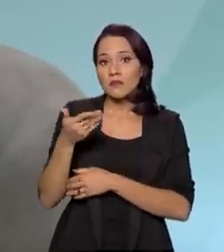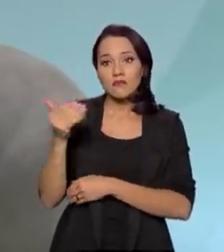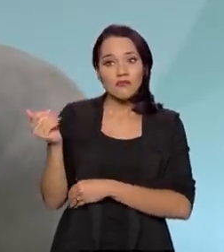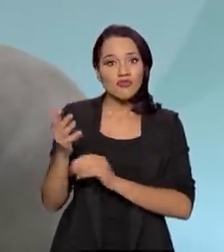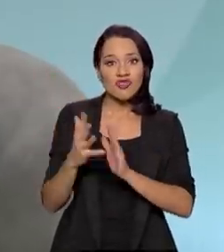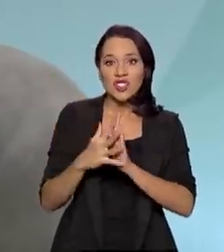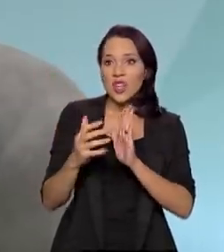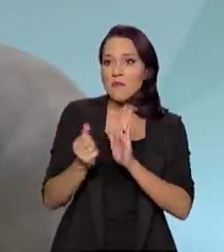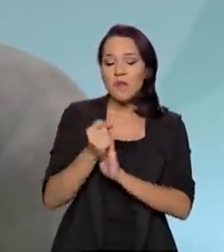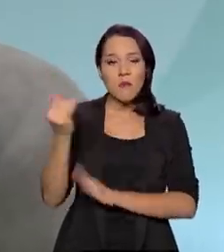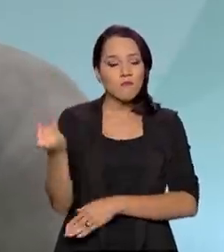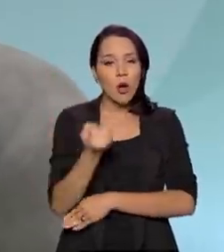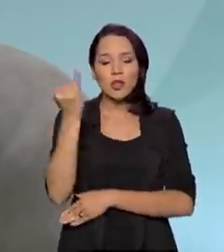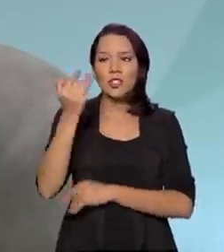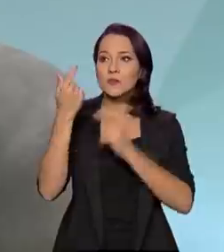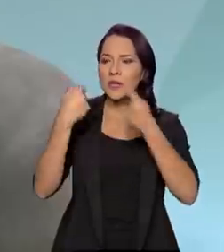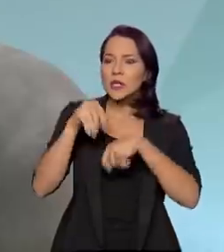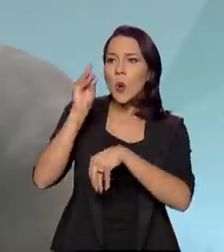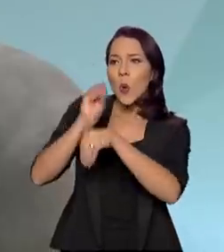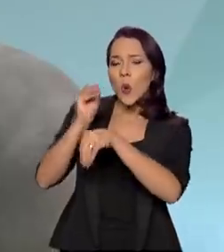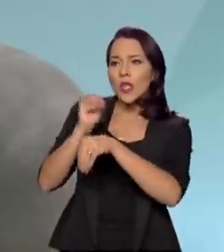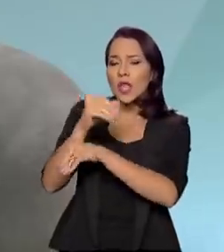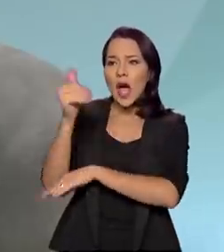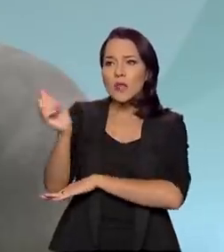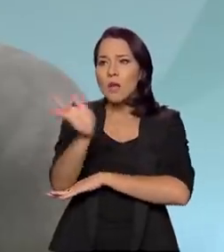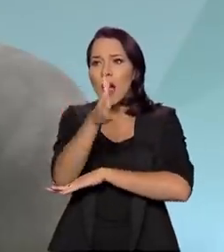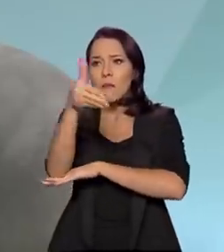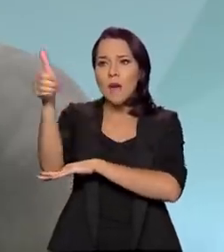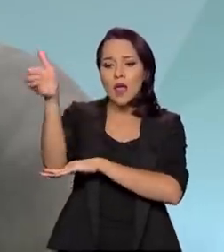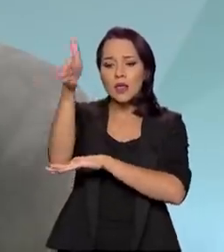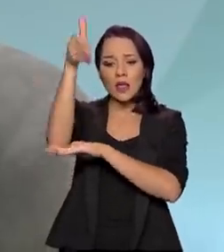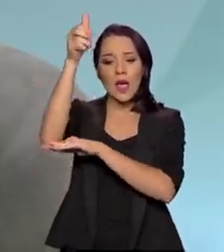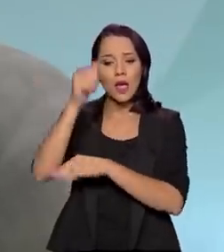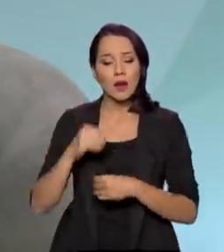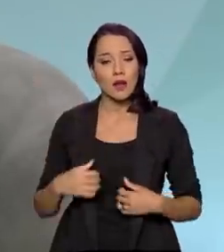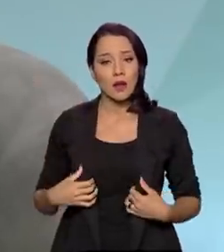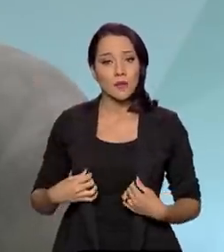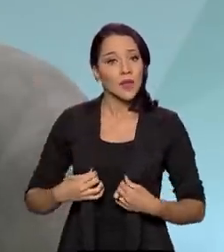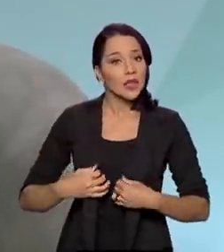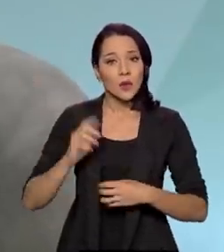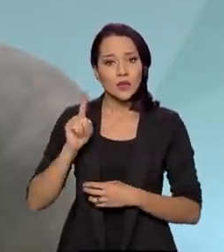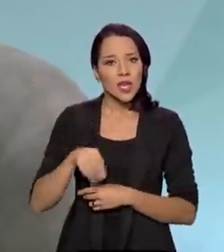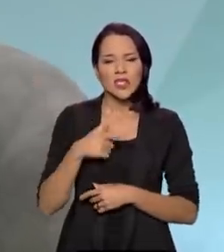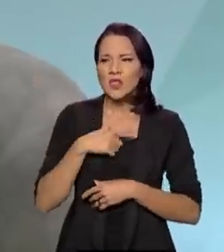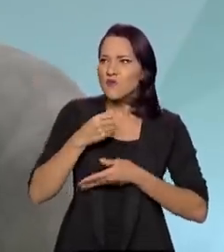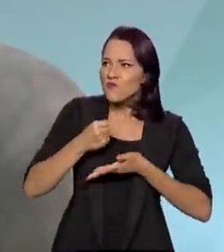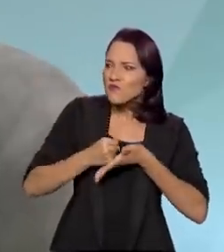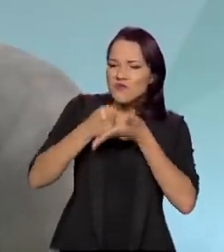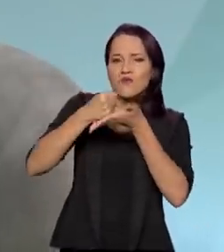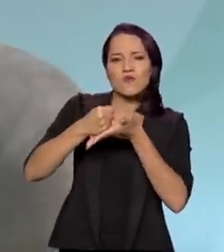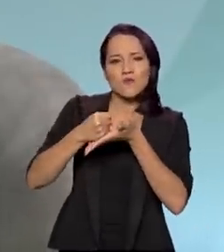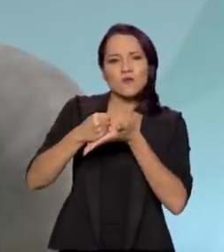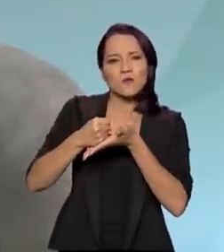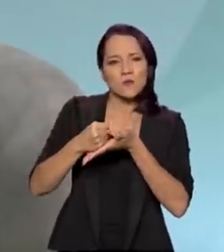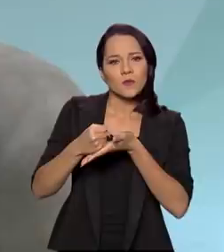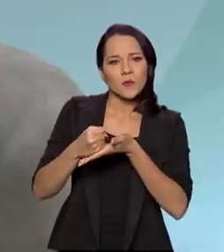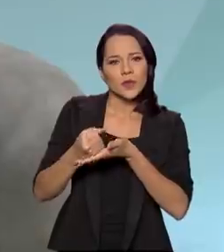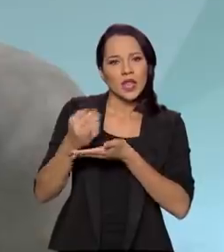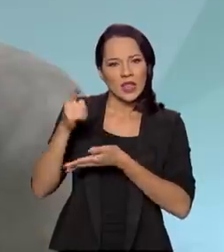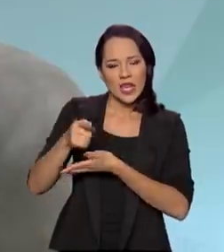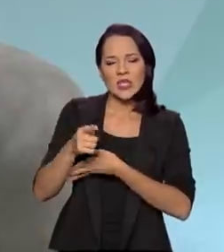e nós precisamos continuar zelando pelos símbolos nacionais. Eles são um grande sustentáculo desse